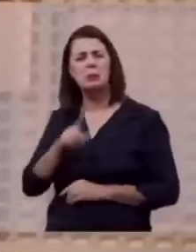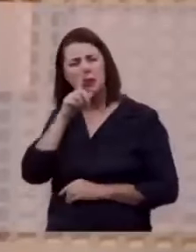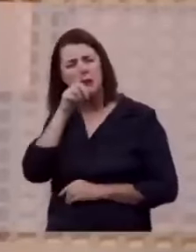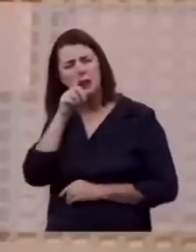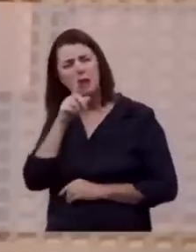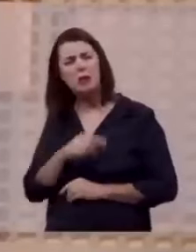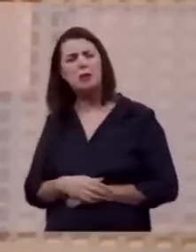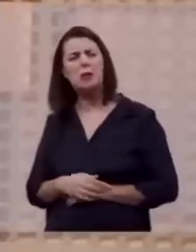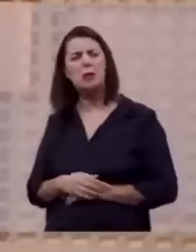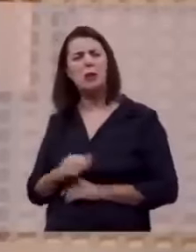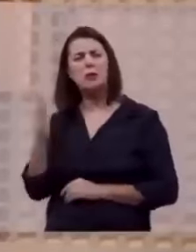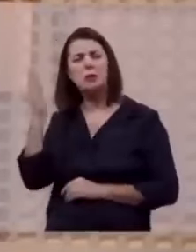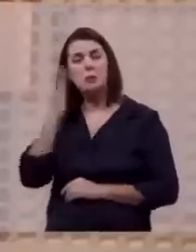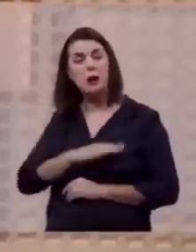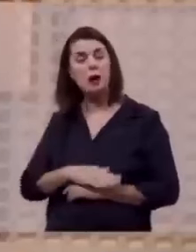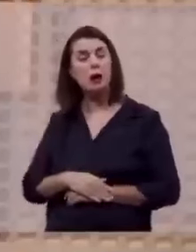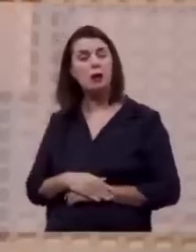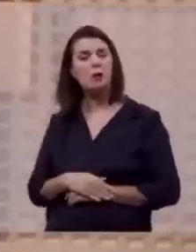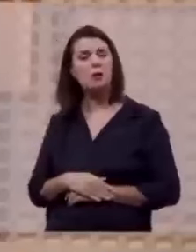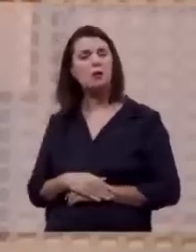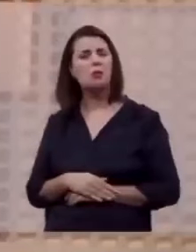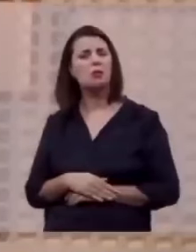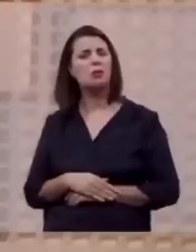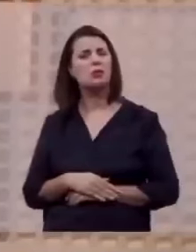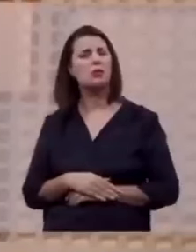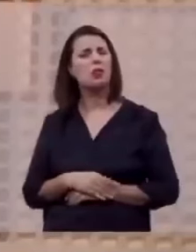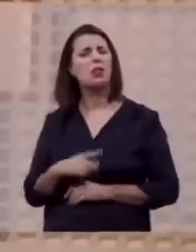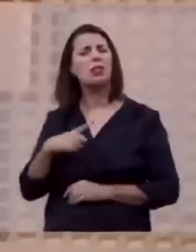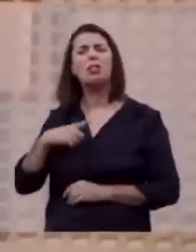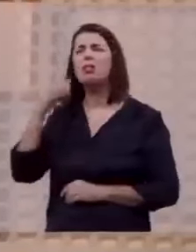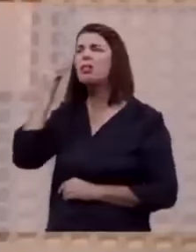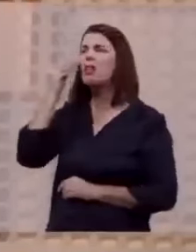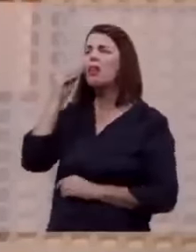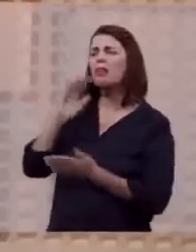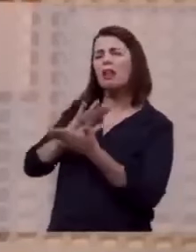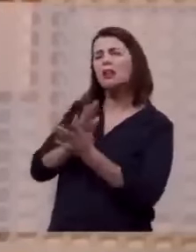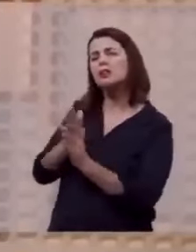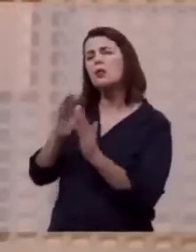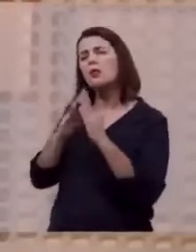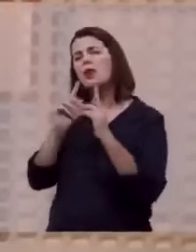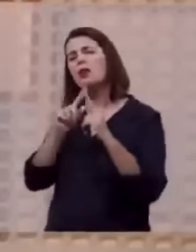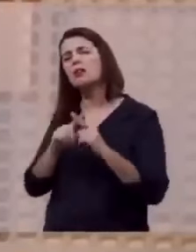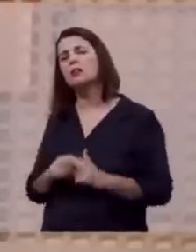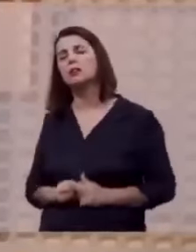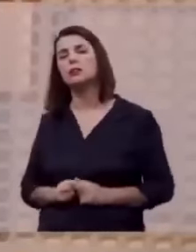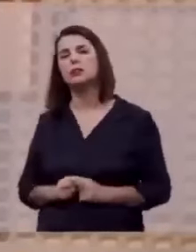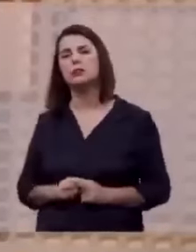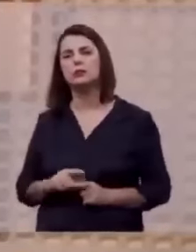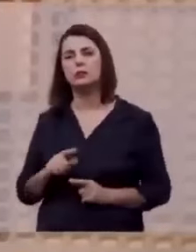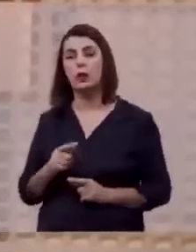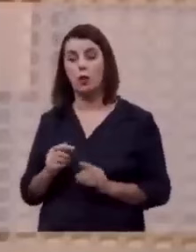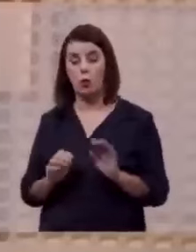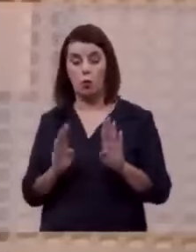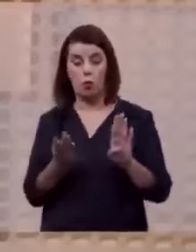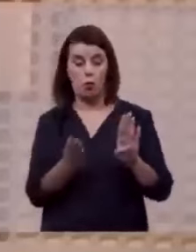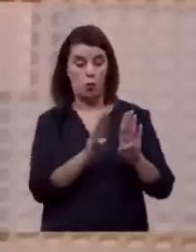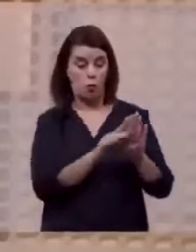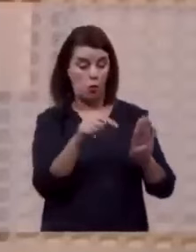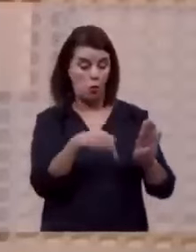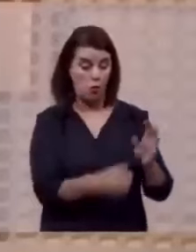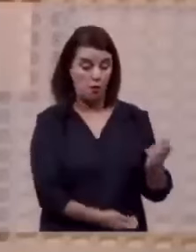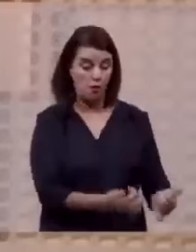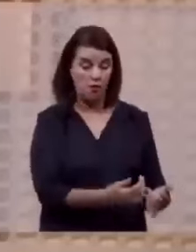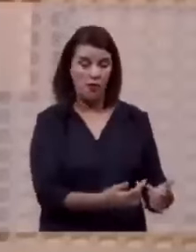perigosas, nocivas, malignas, tentem destruir a igreja, as portas do inferno